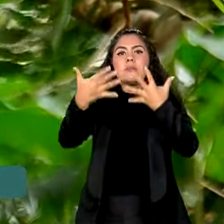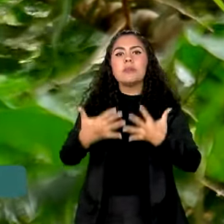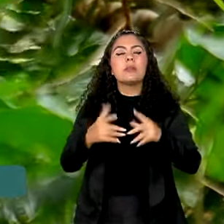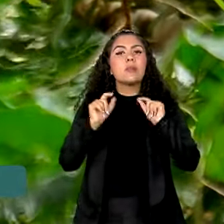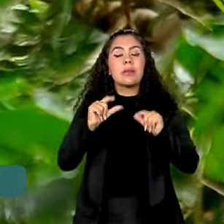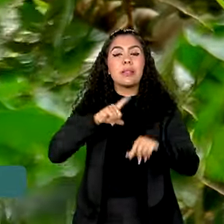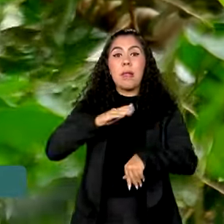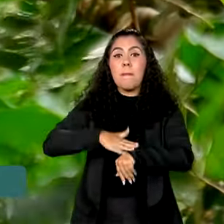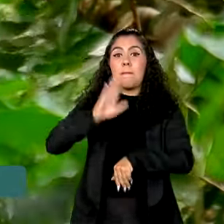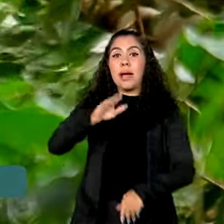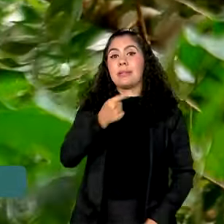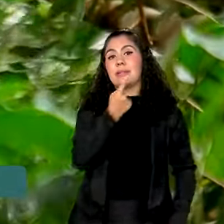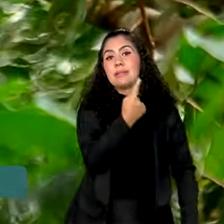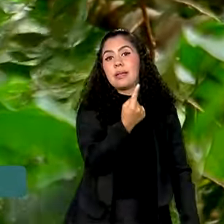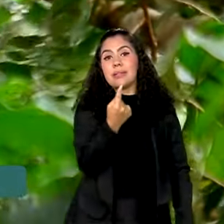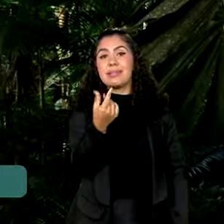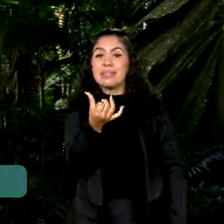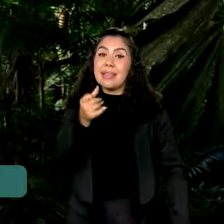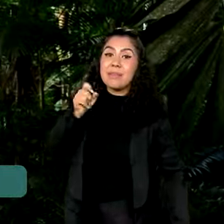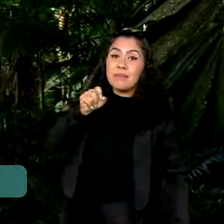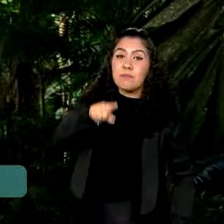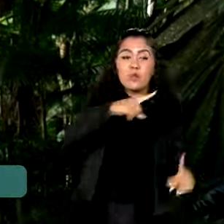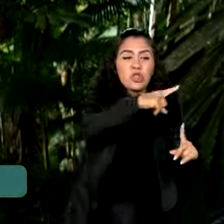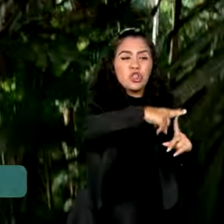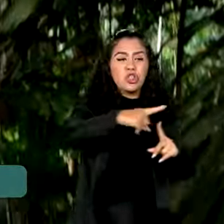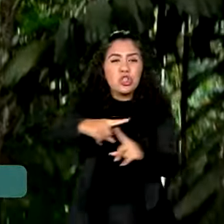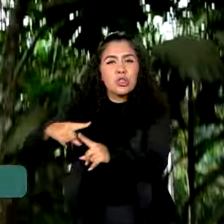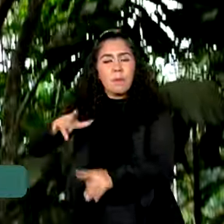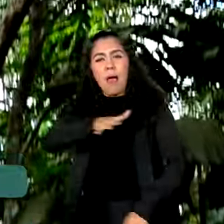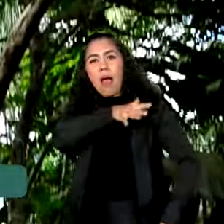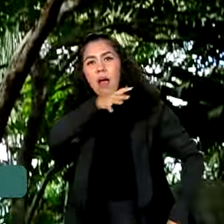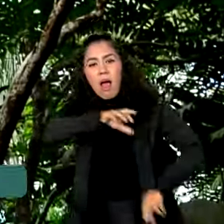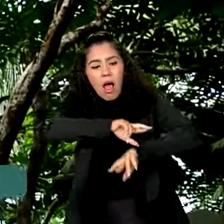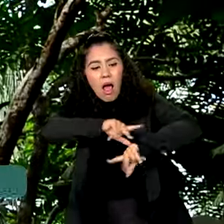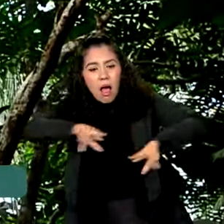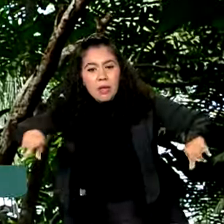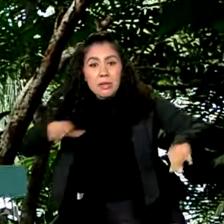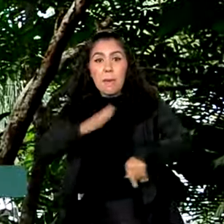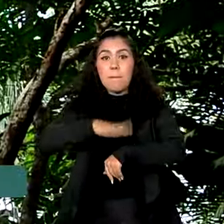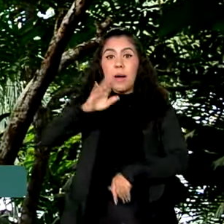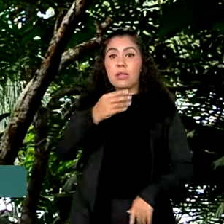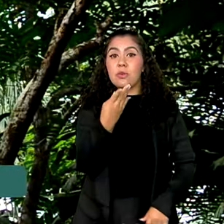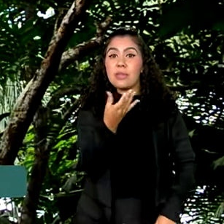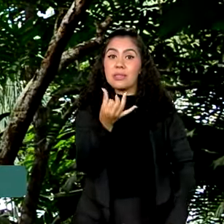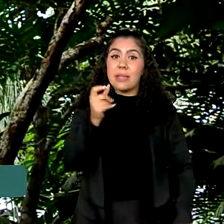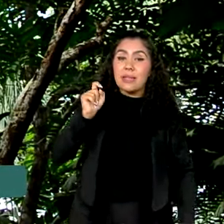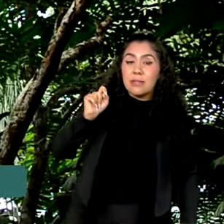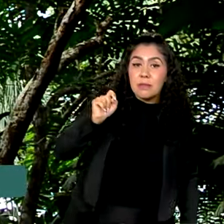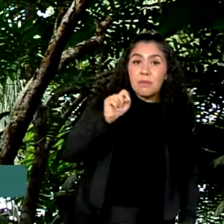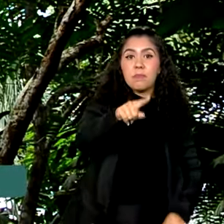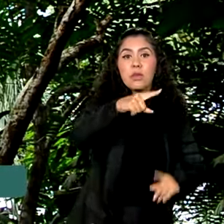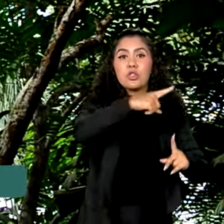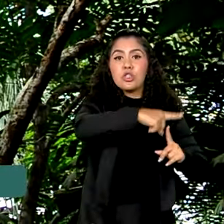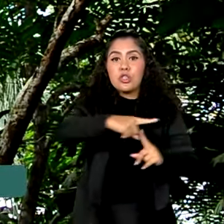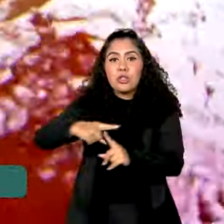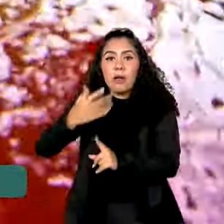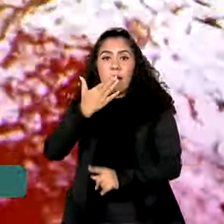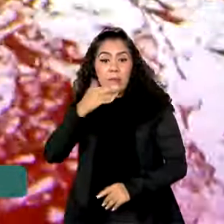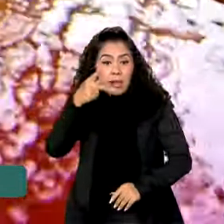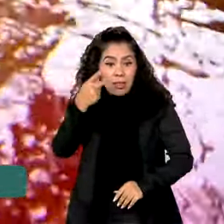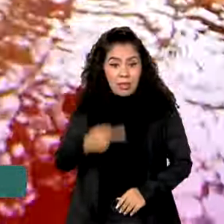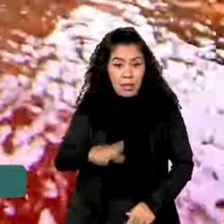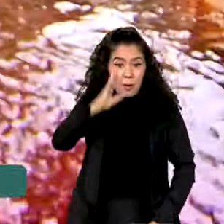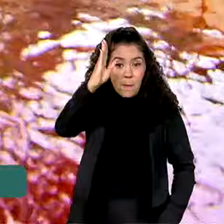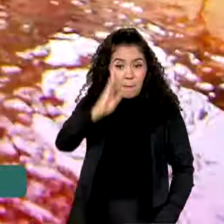116 mil espécies animais e mais de 46 mil espécies vegetais conhecidas no país,